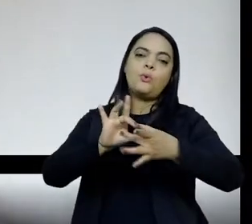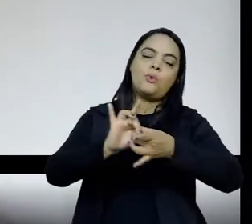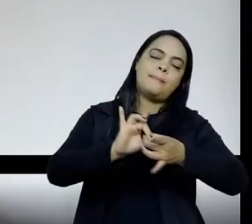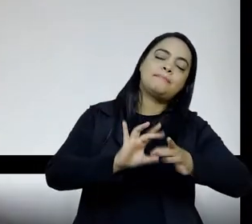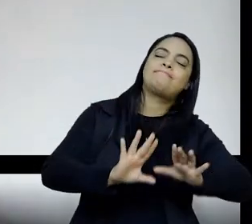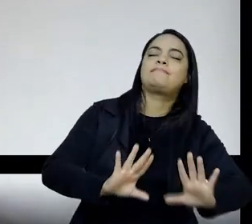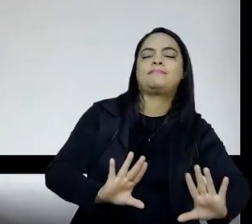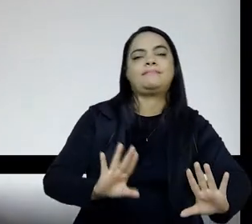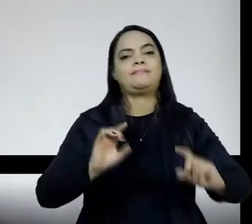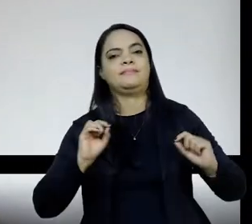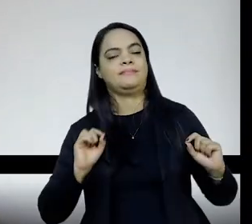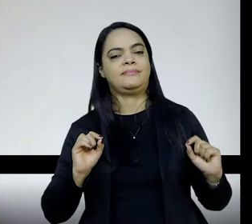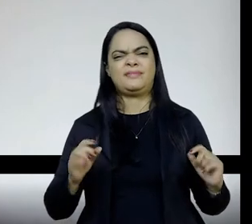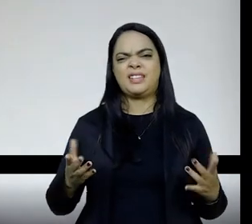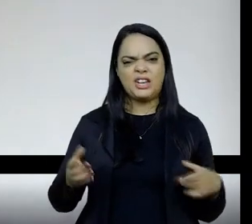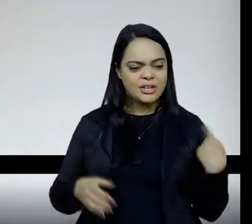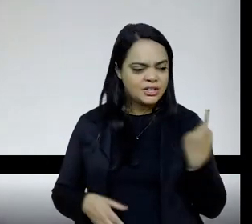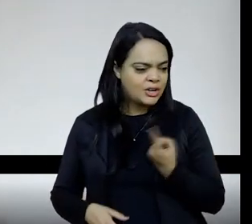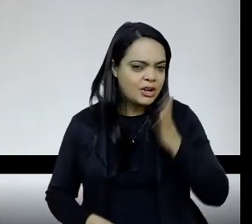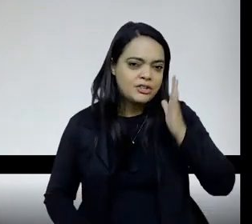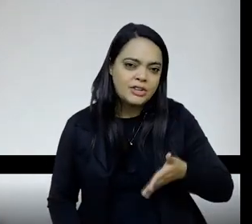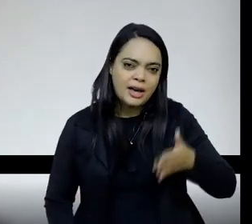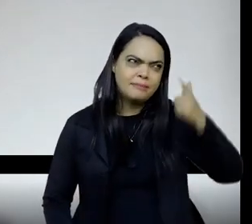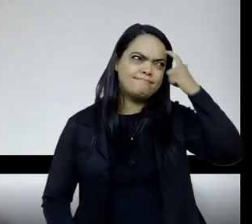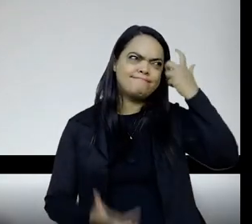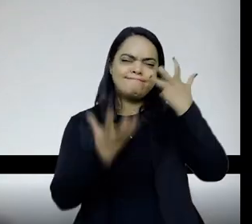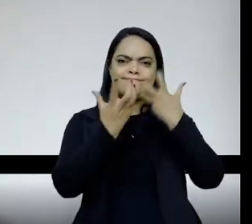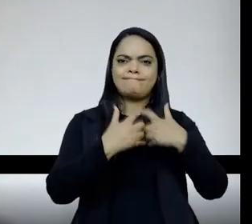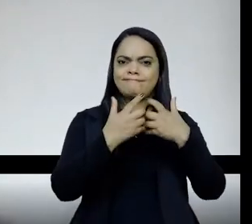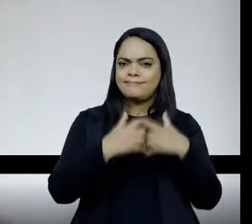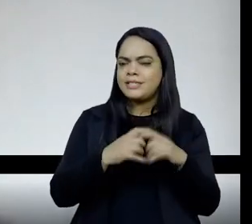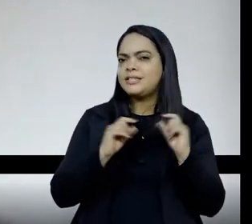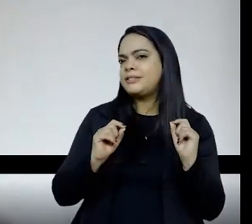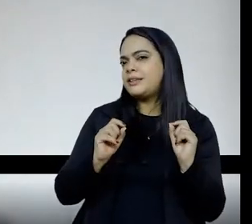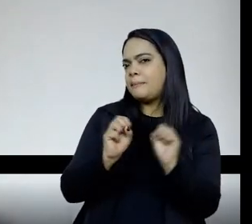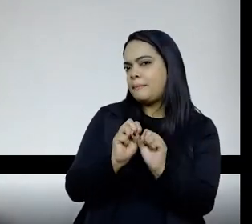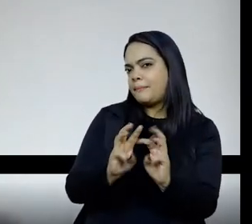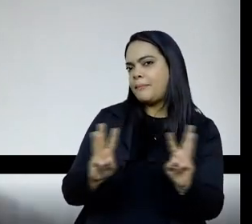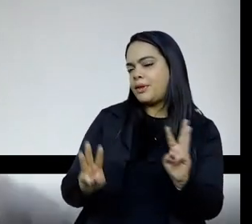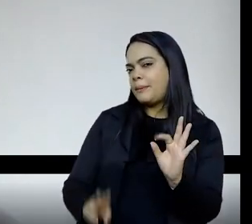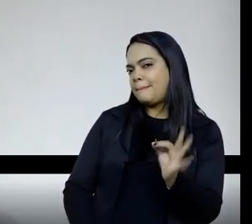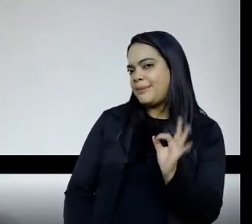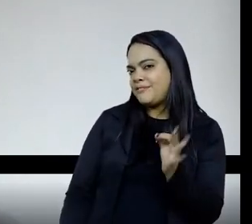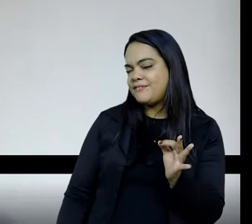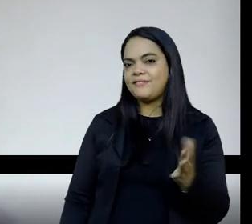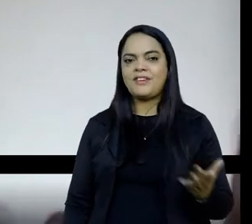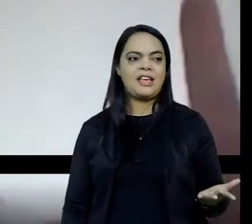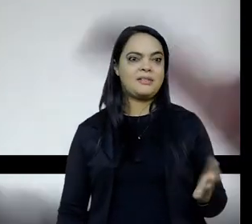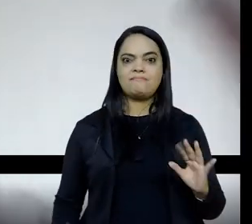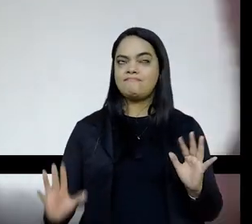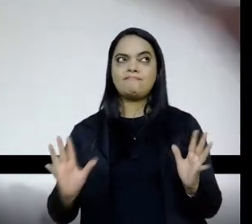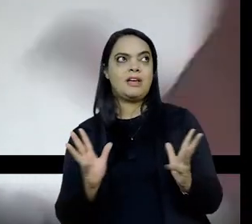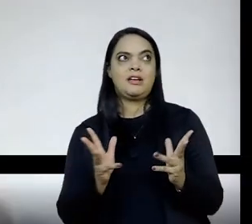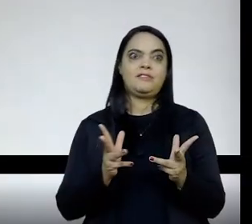não acho que a gente deva ter essa ideia do, da vanguarda, né, que